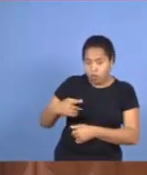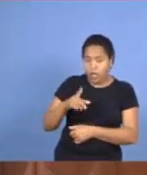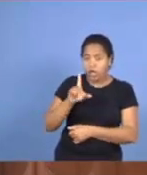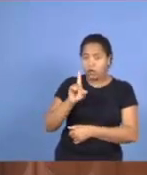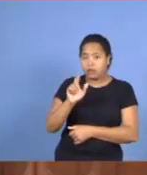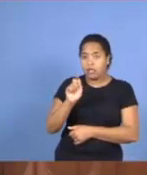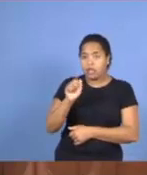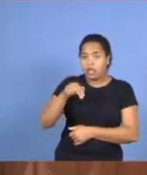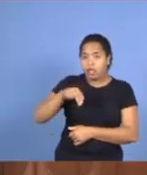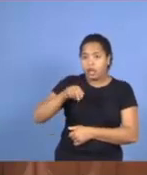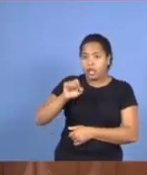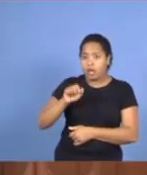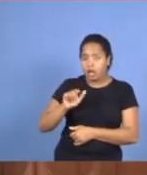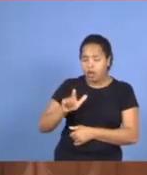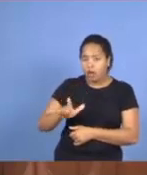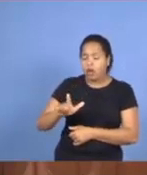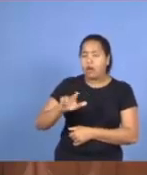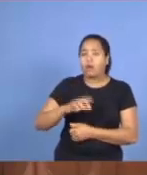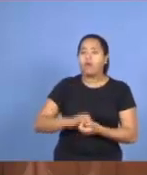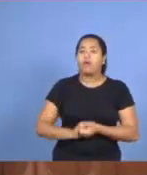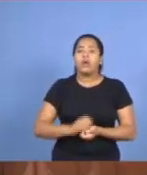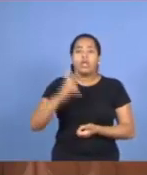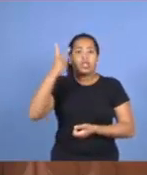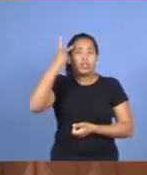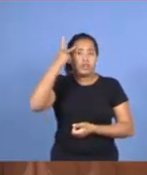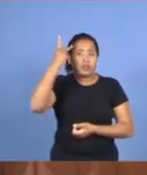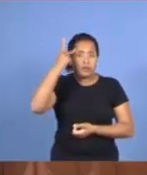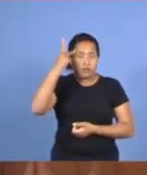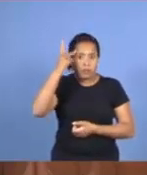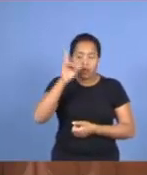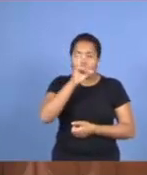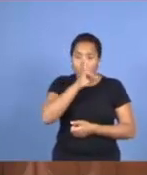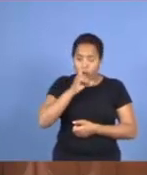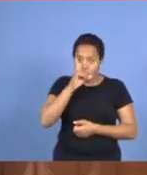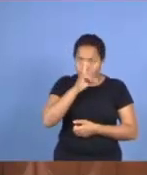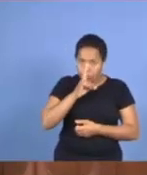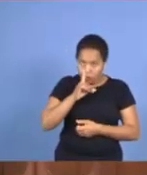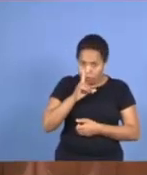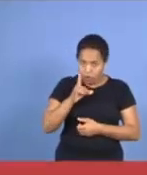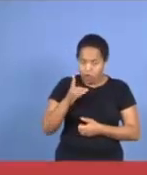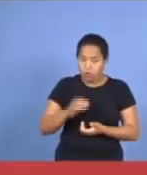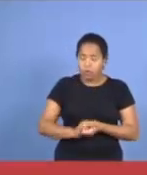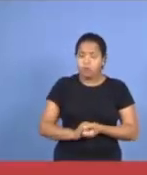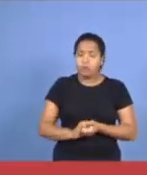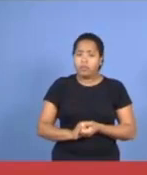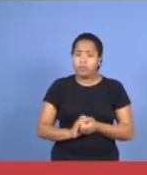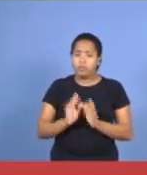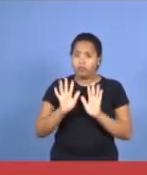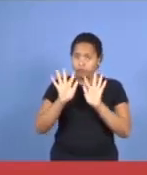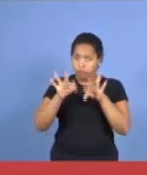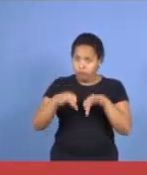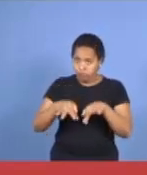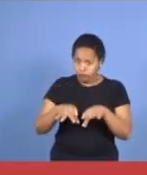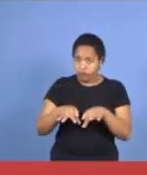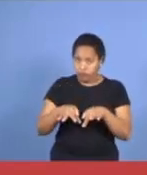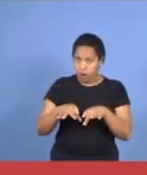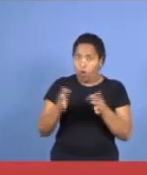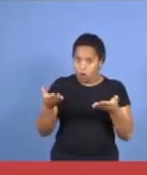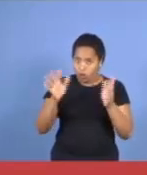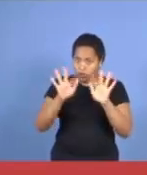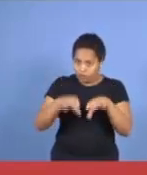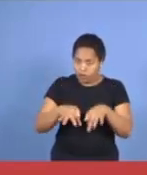na região de São José dos Campos. Neste domingo, dia 8 do 9, após a Escola Bíblica Dominical, estaremos batizando